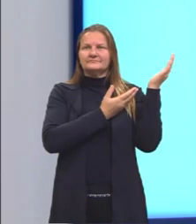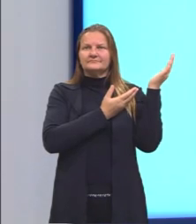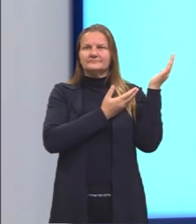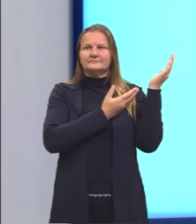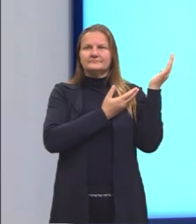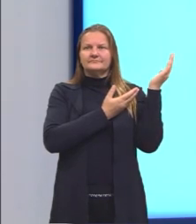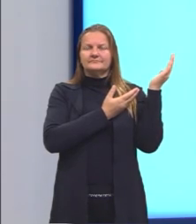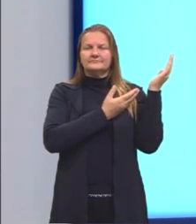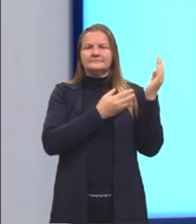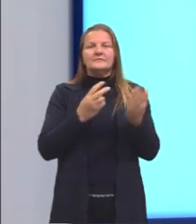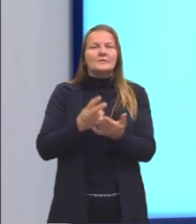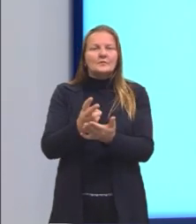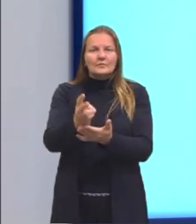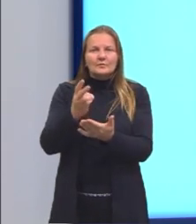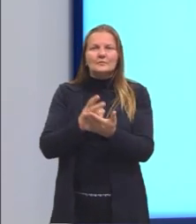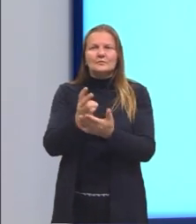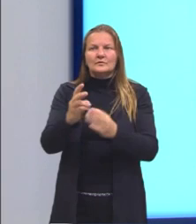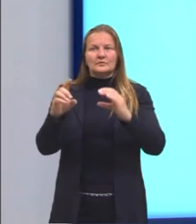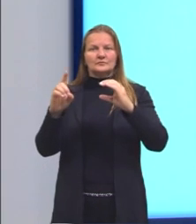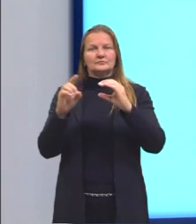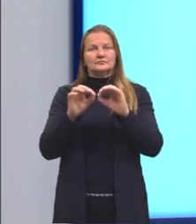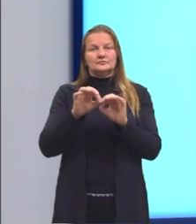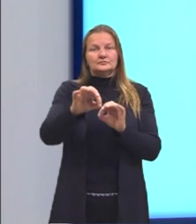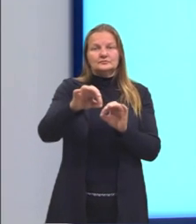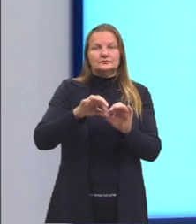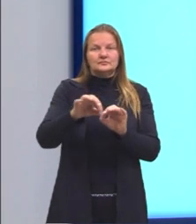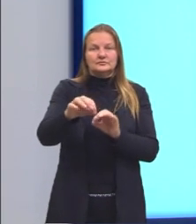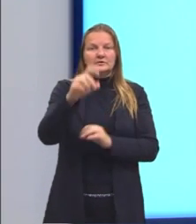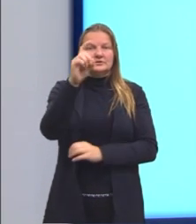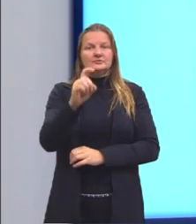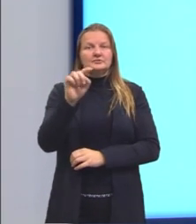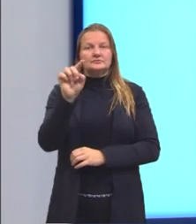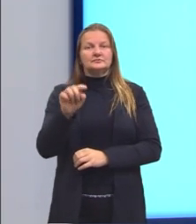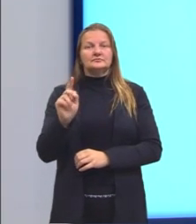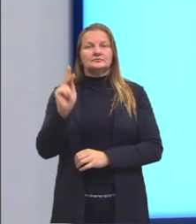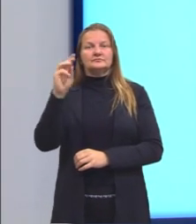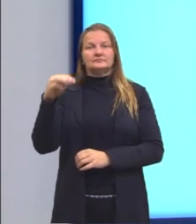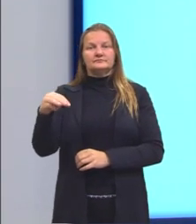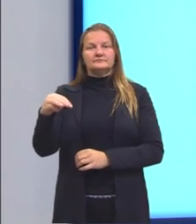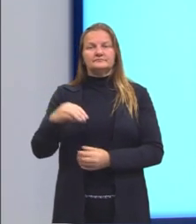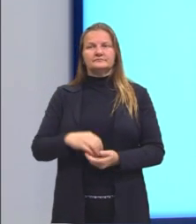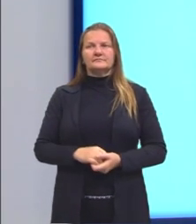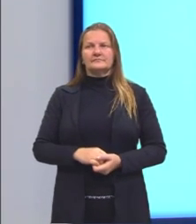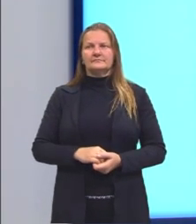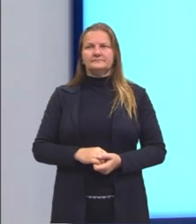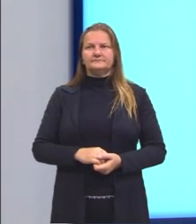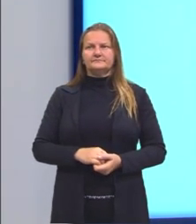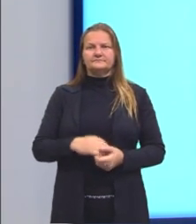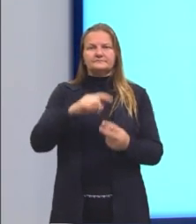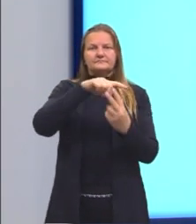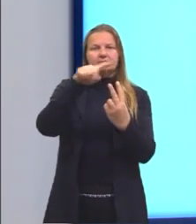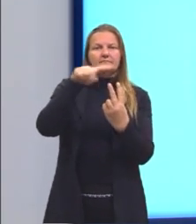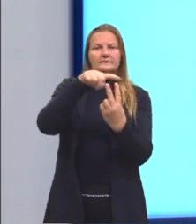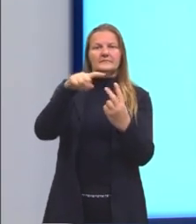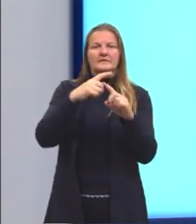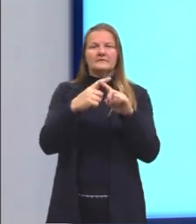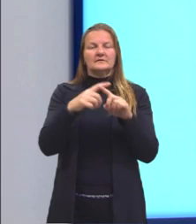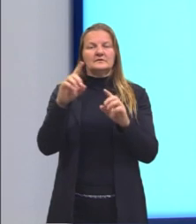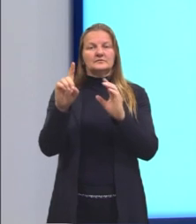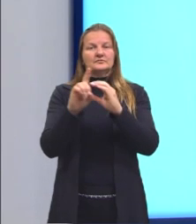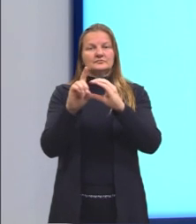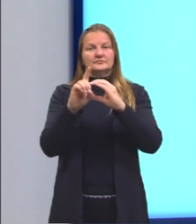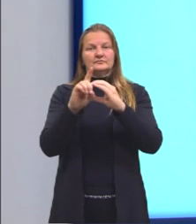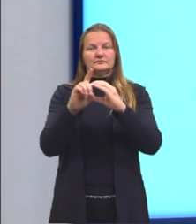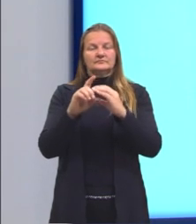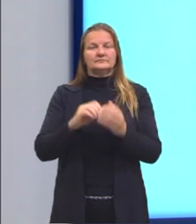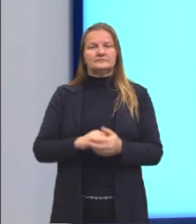mantemos a nossa distância, X quilômetros. Aqui nós tínhamos π vezes o diâmetro